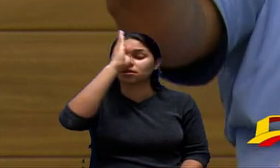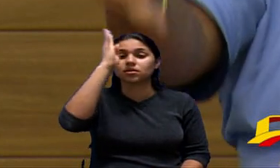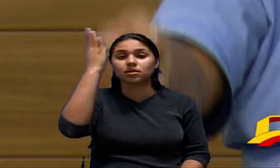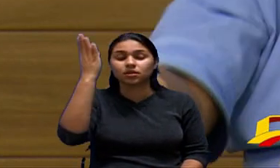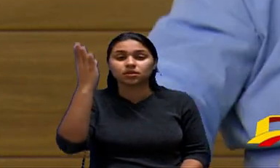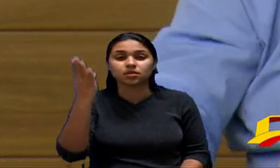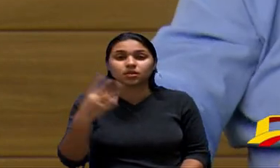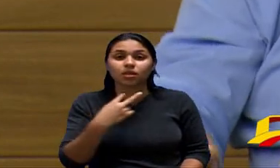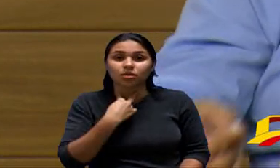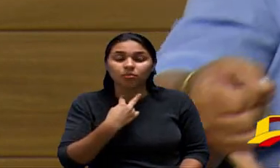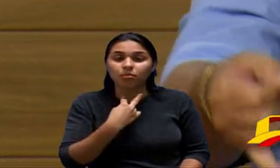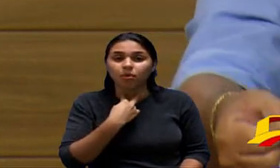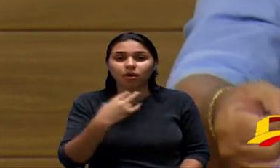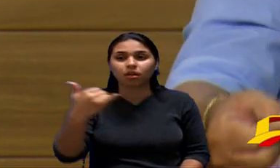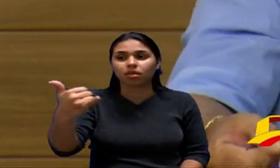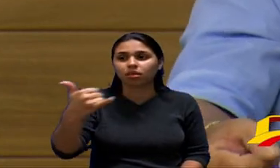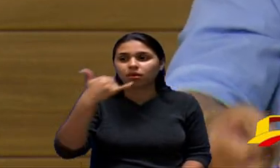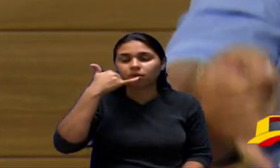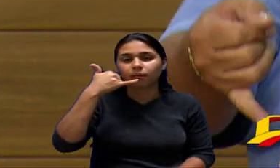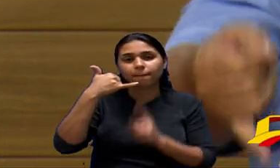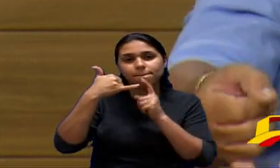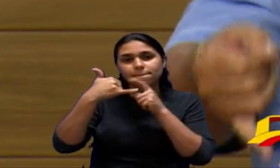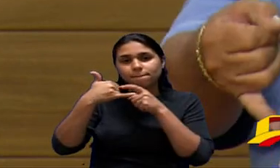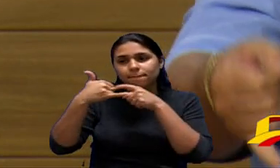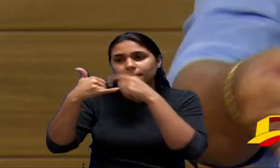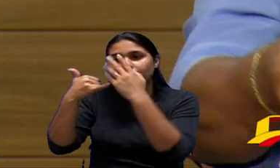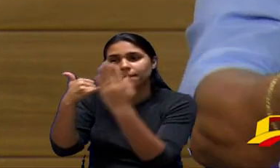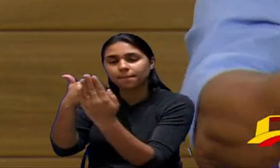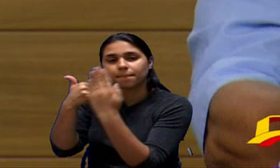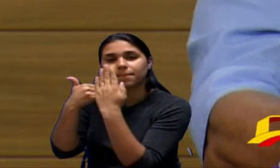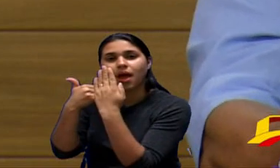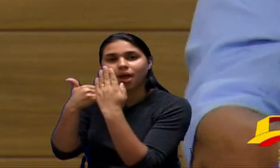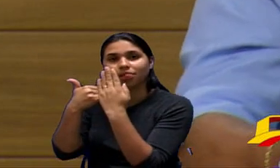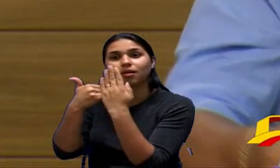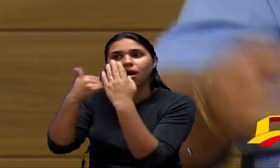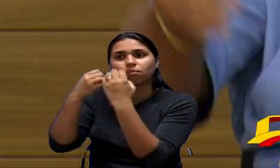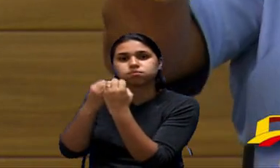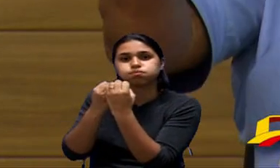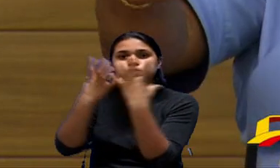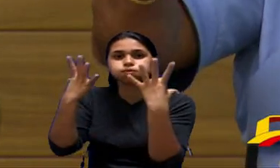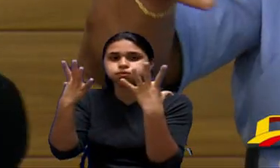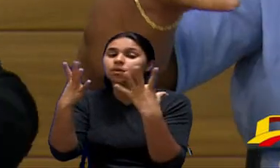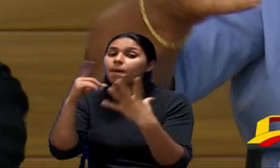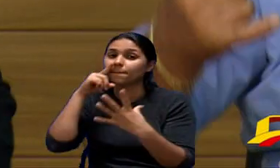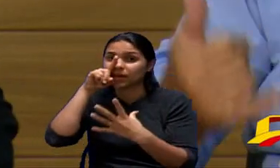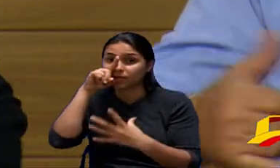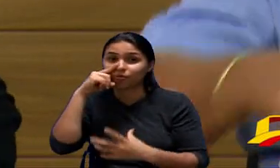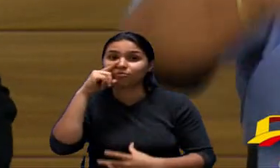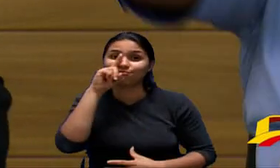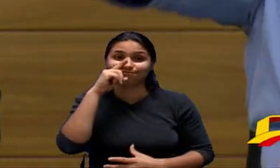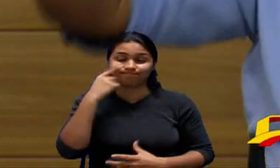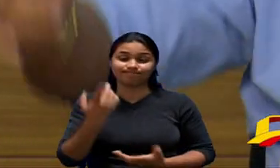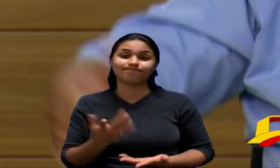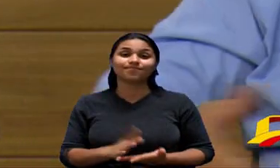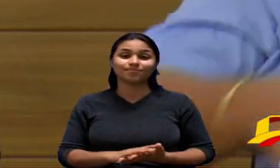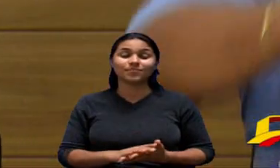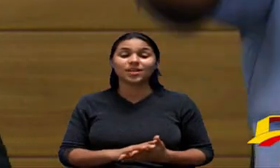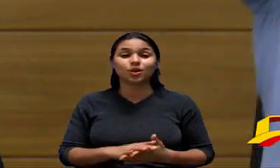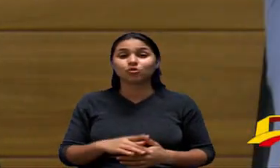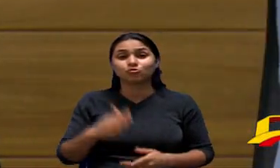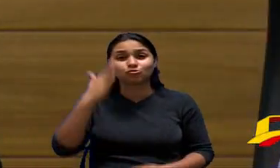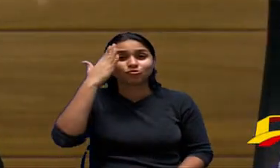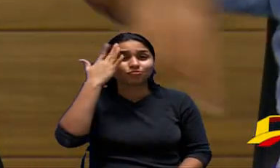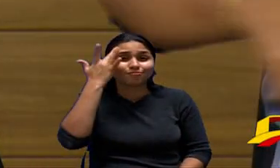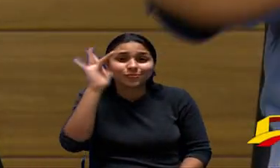ligar o aparelho celular próximo que pode causar um grave acidente ele não sabe que aquele vapor é